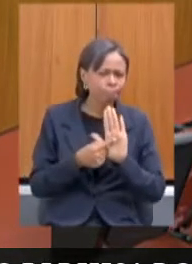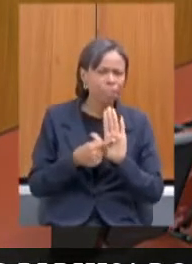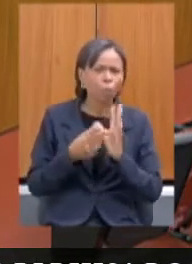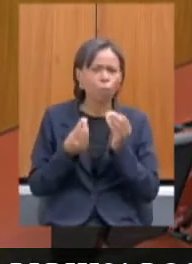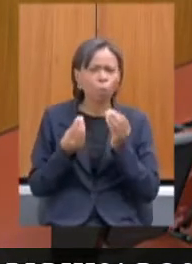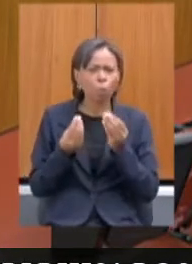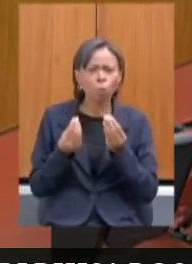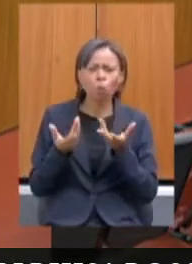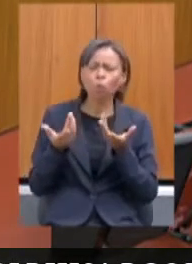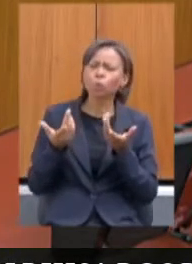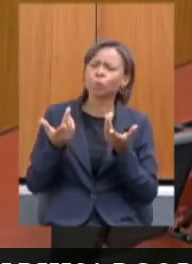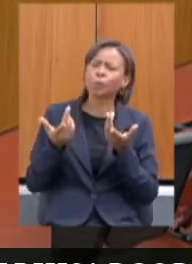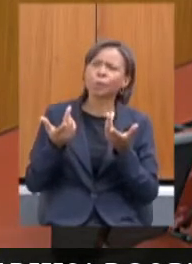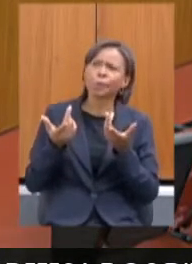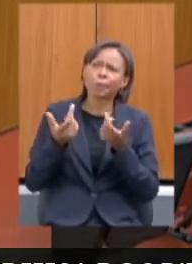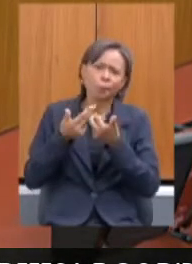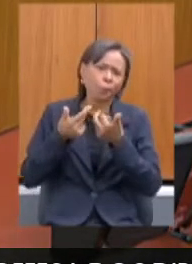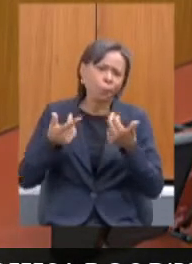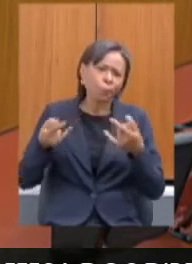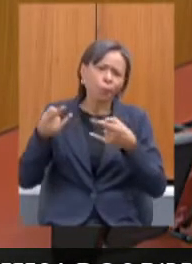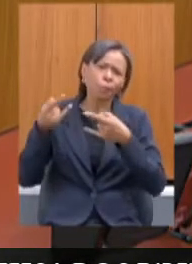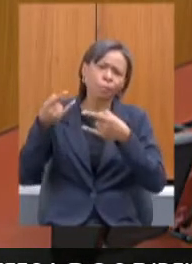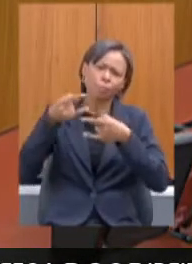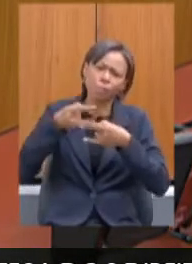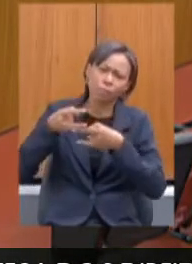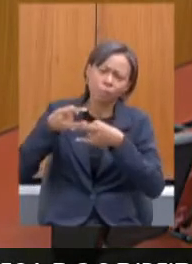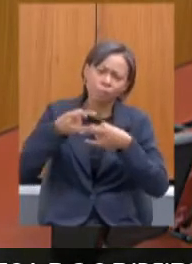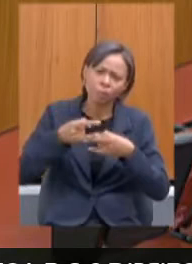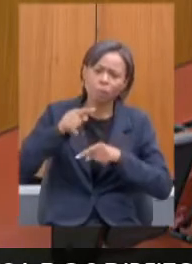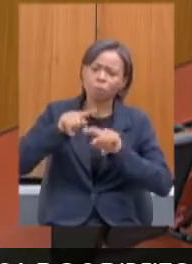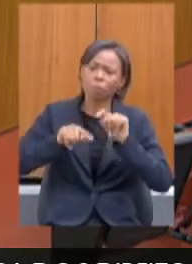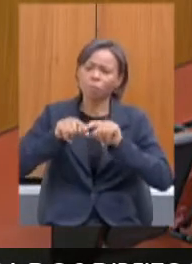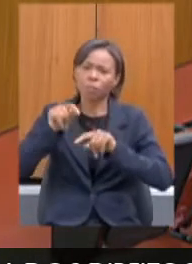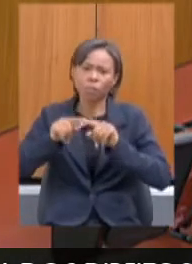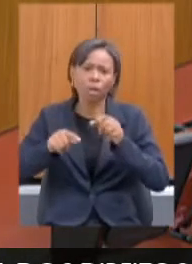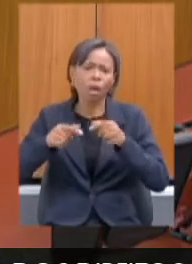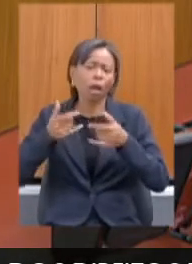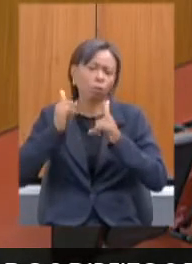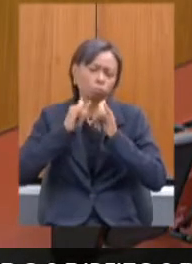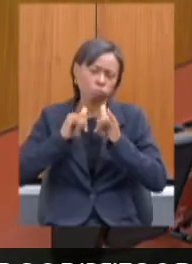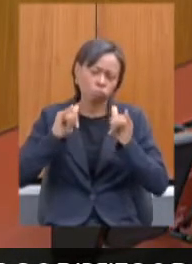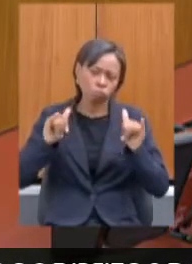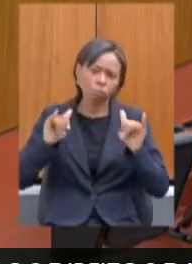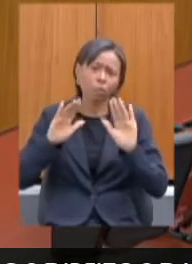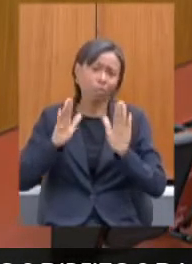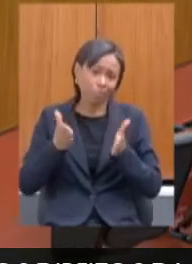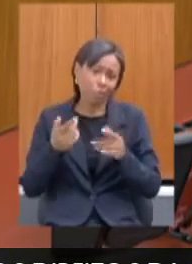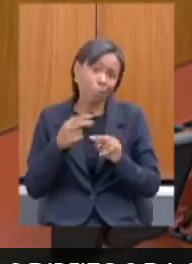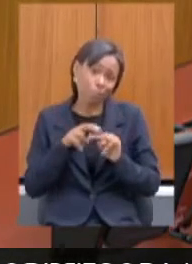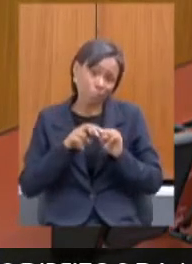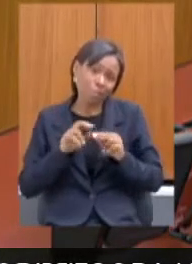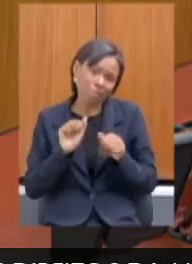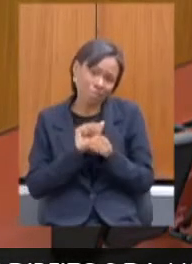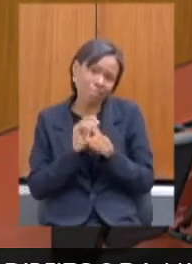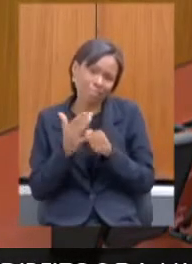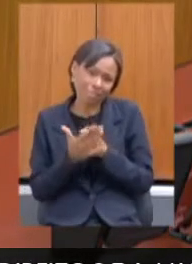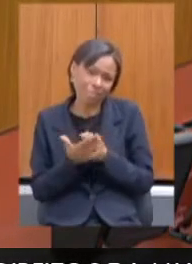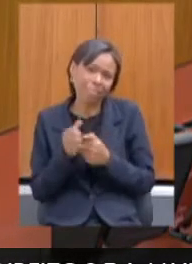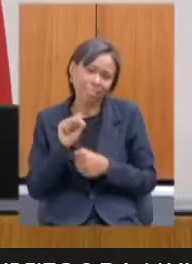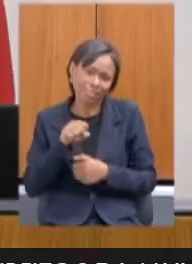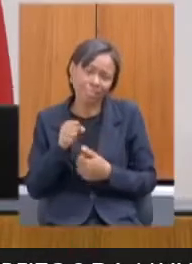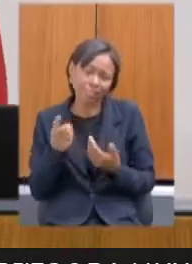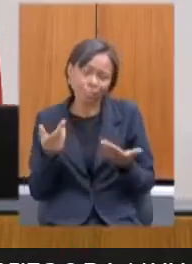muito material, muita live, que eu creio que, por conta da pandemia, de fato, essa era a única fórmula ou ferramenta que se tinha para chegar.